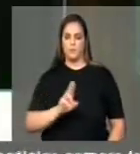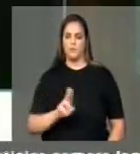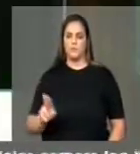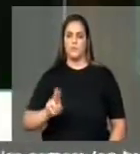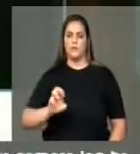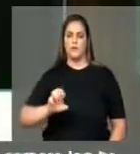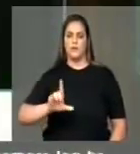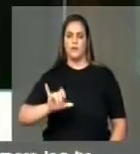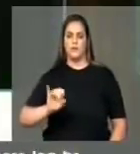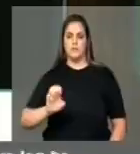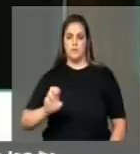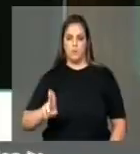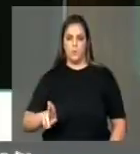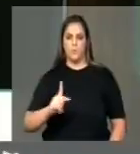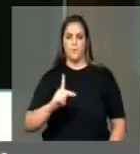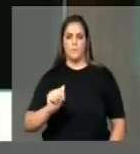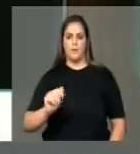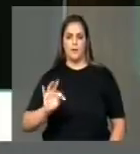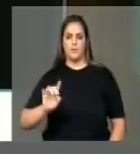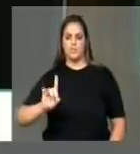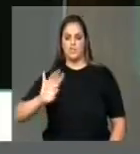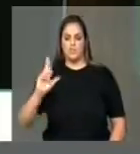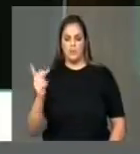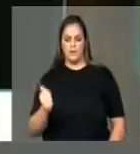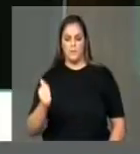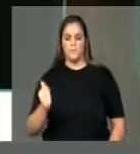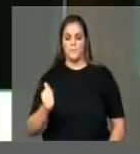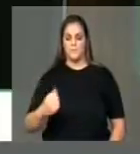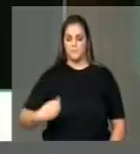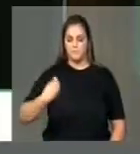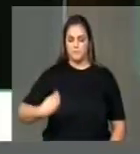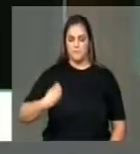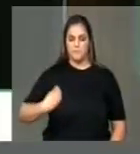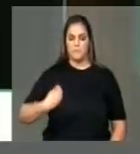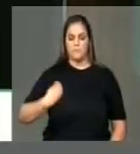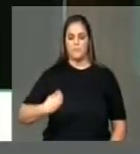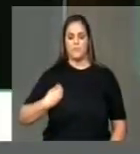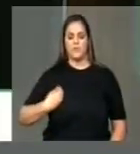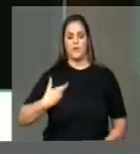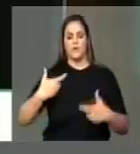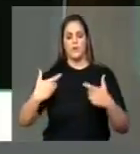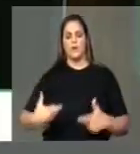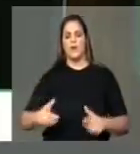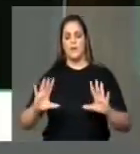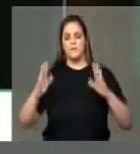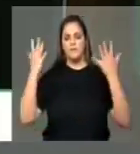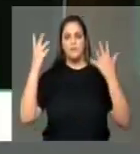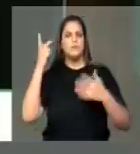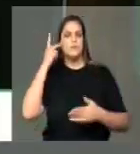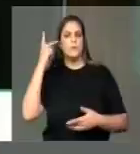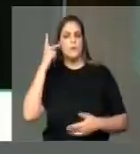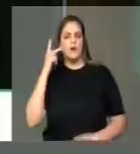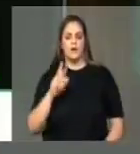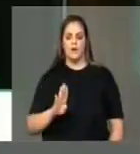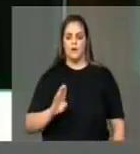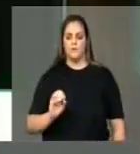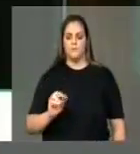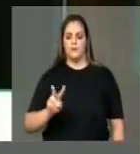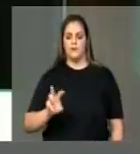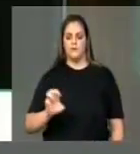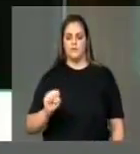Padilha, num evento que houve na Bolsa Mercantil de Futuros, em São Paulo, na Bovespa,